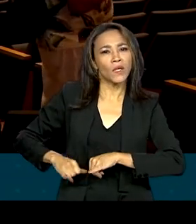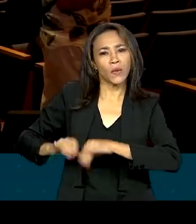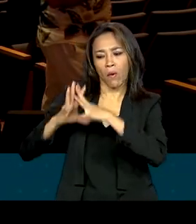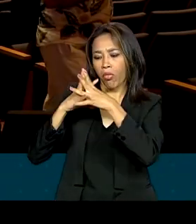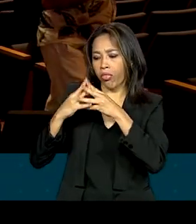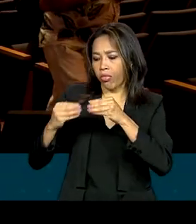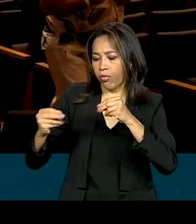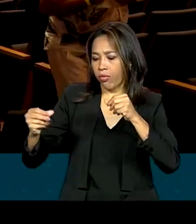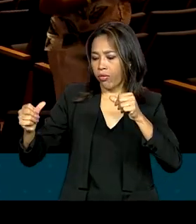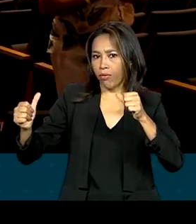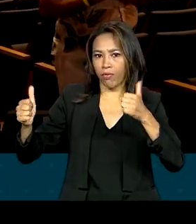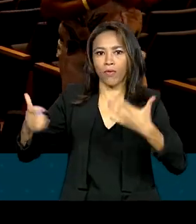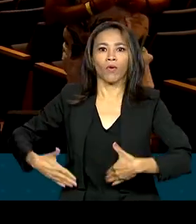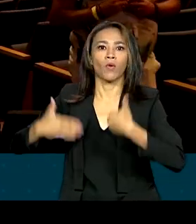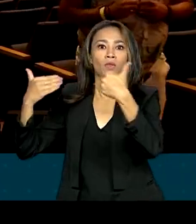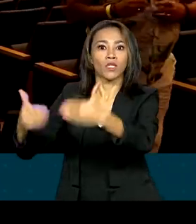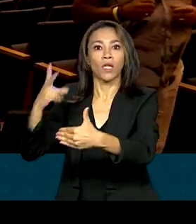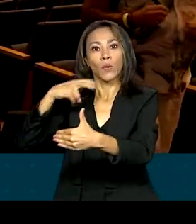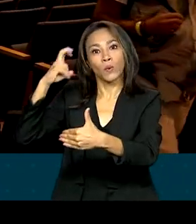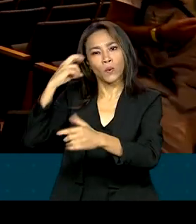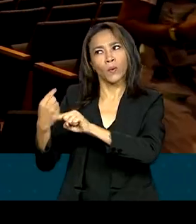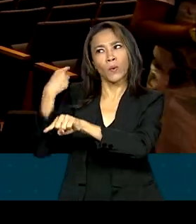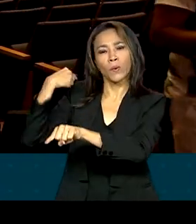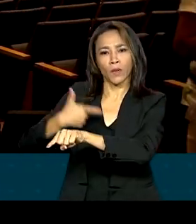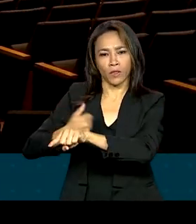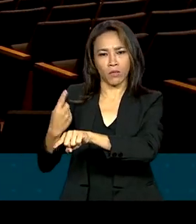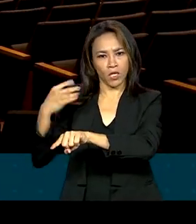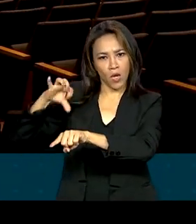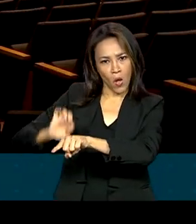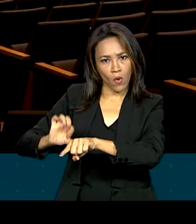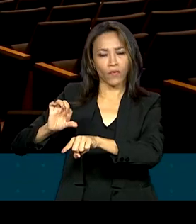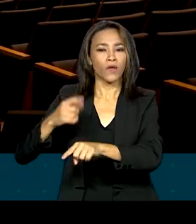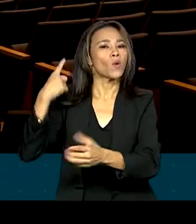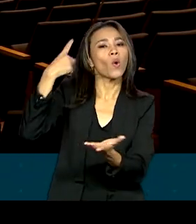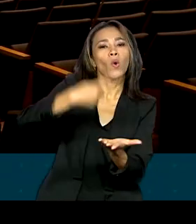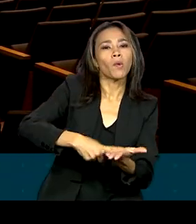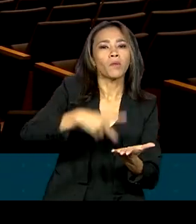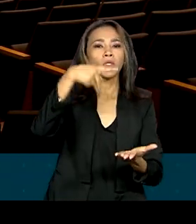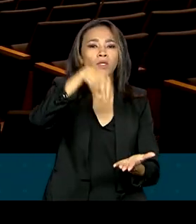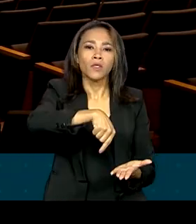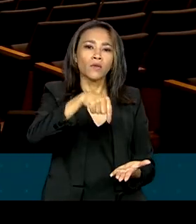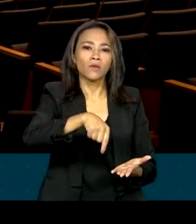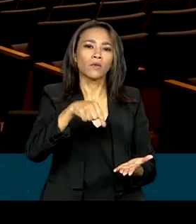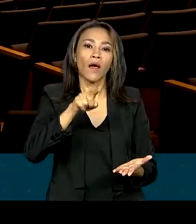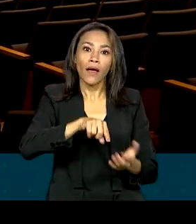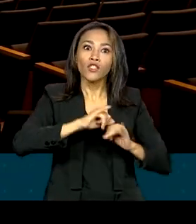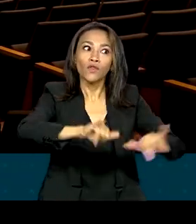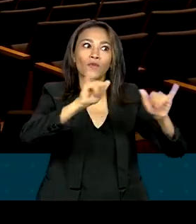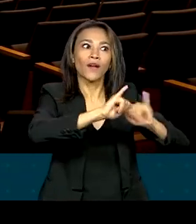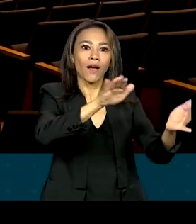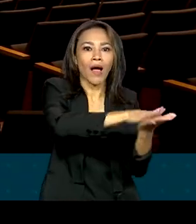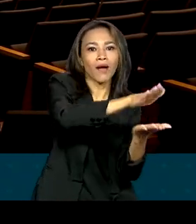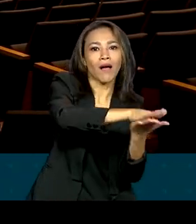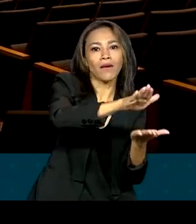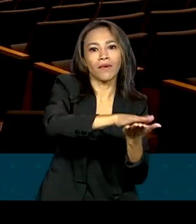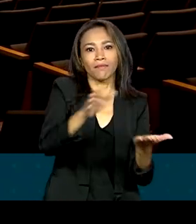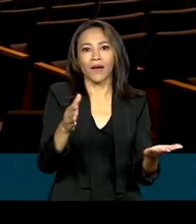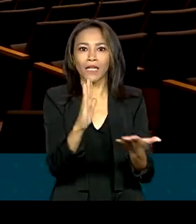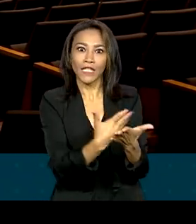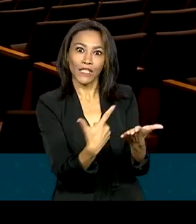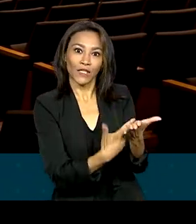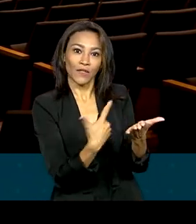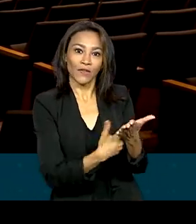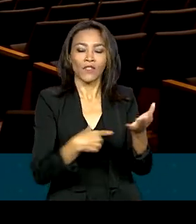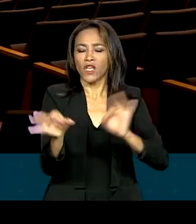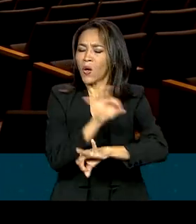em 2019. Entre as funções da Funarte, está a de publicar livros e promover eventos